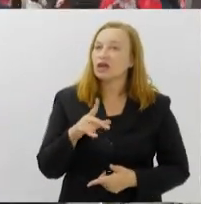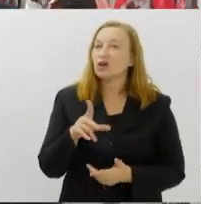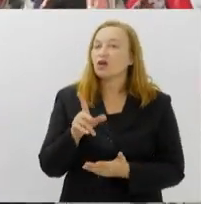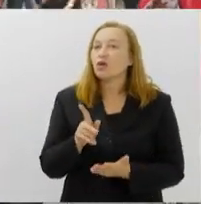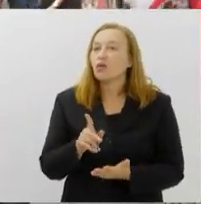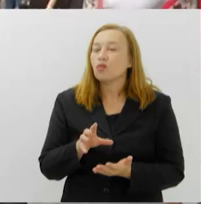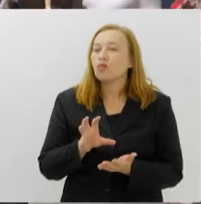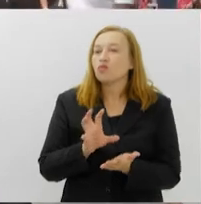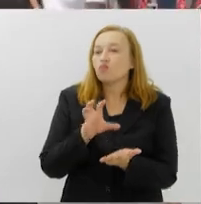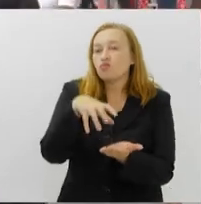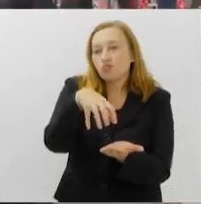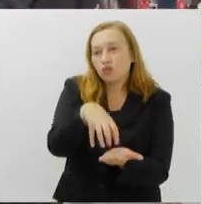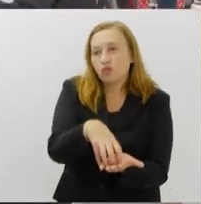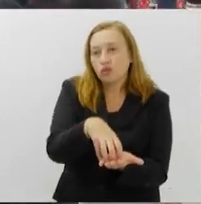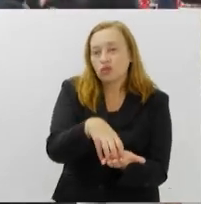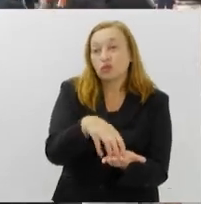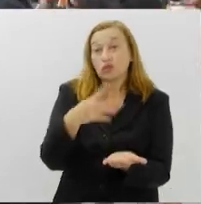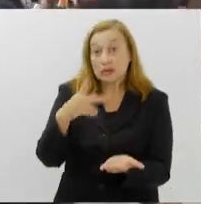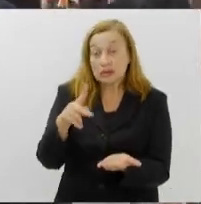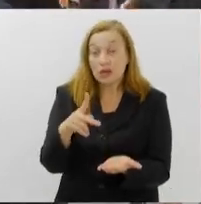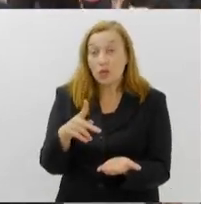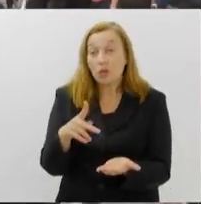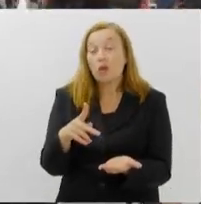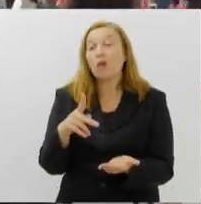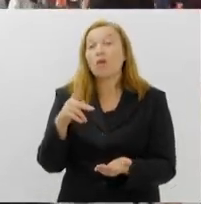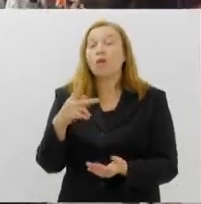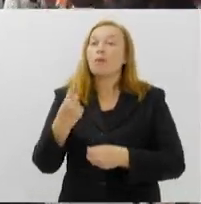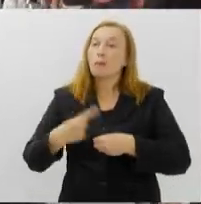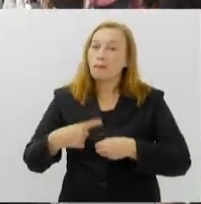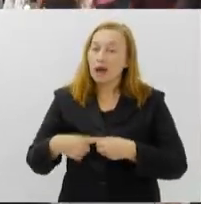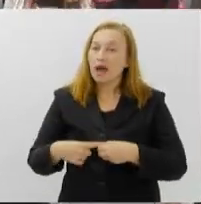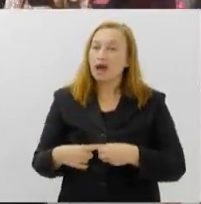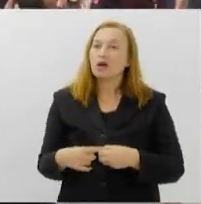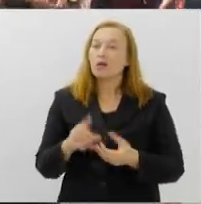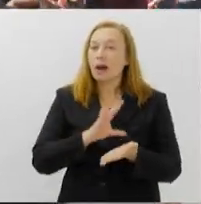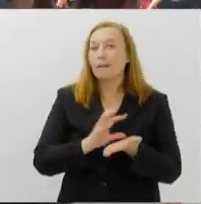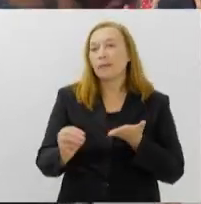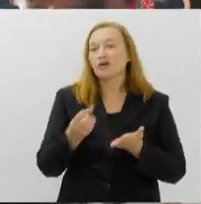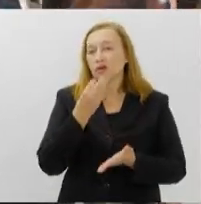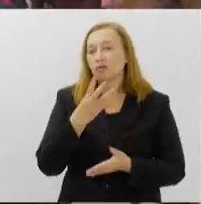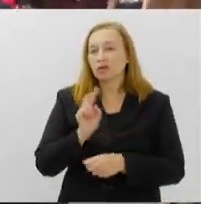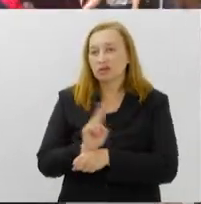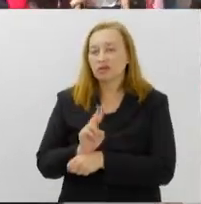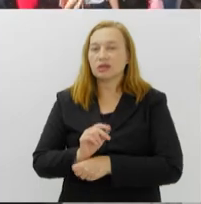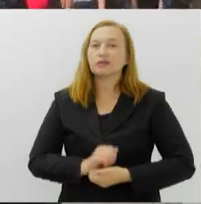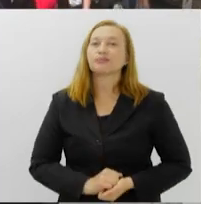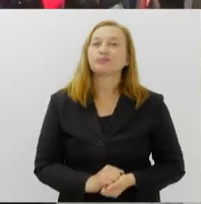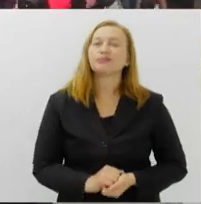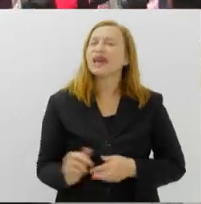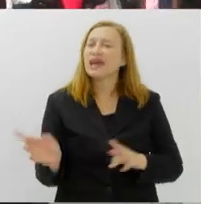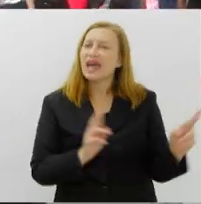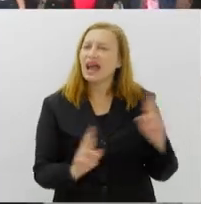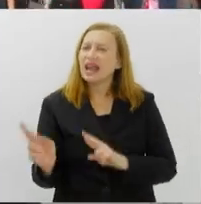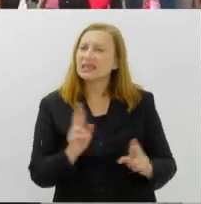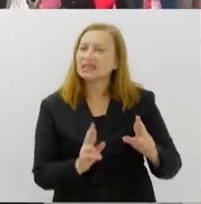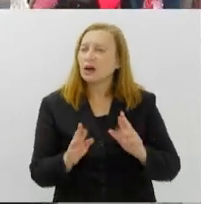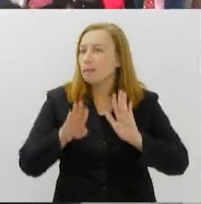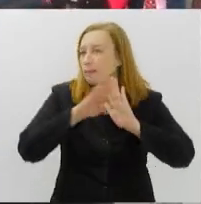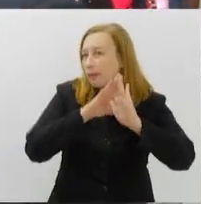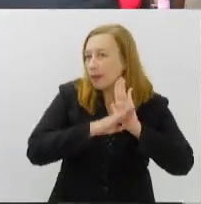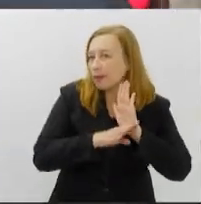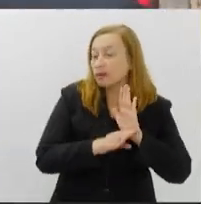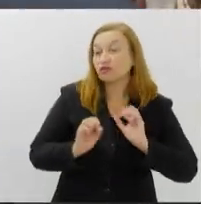bairro e você participar, você está ajudando também no tema, pauta número um, que é a segurança. Em relação à programação de